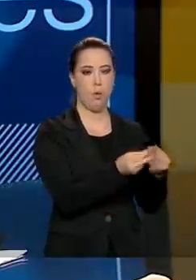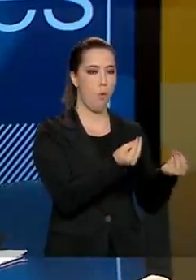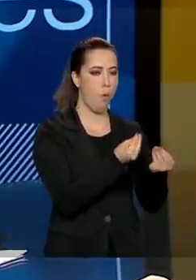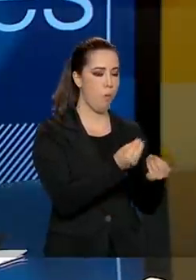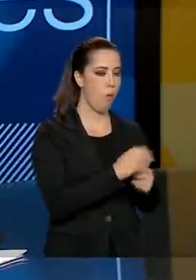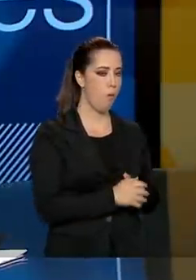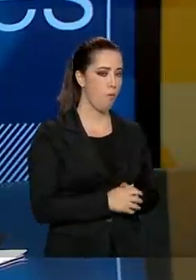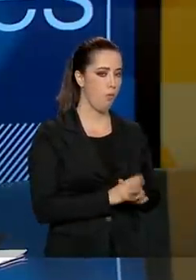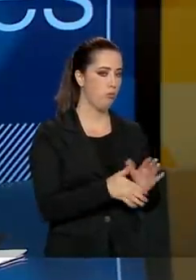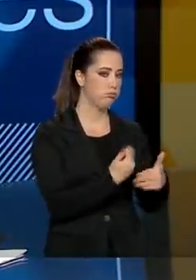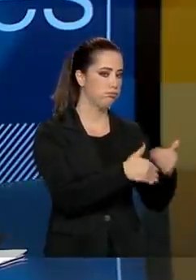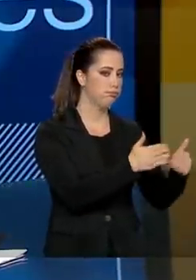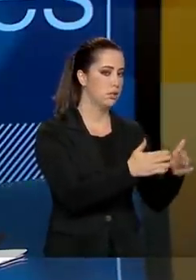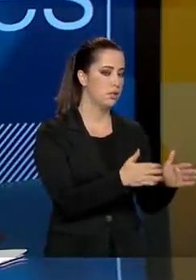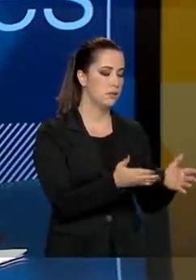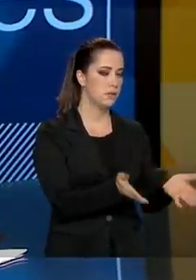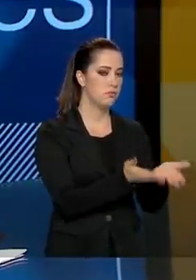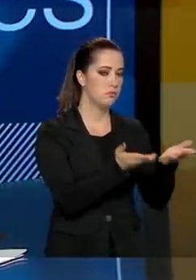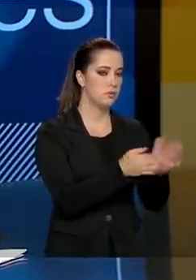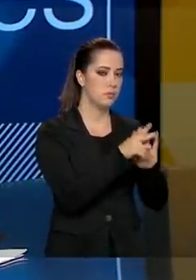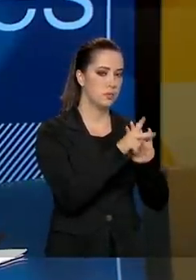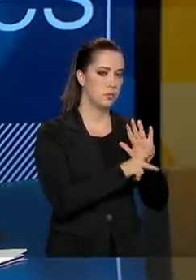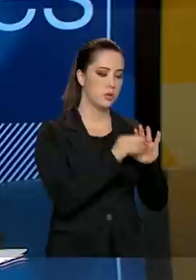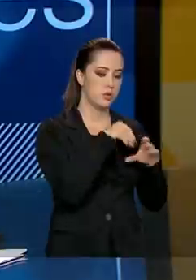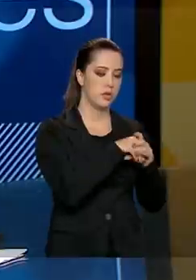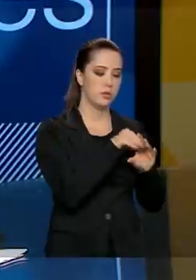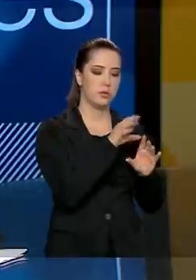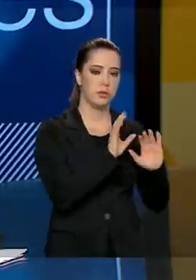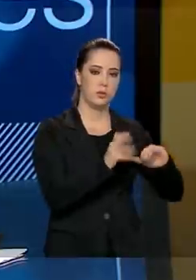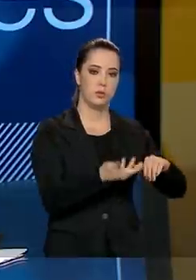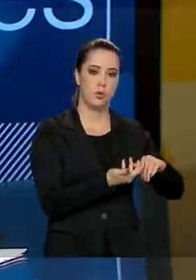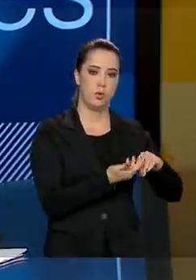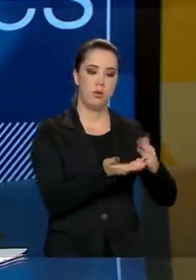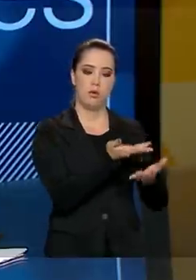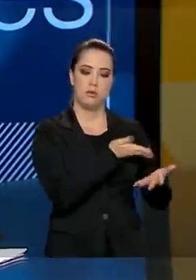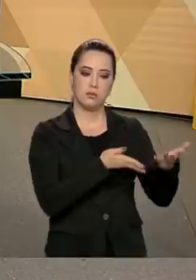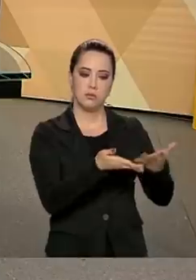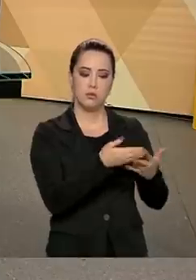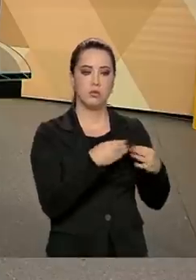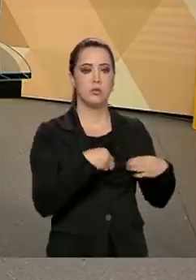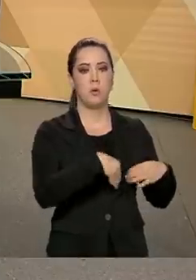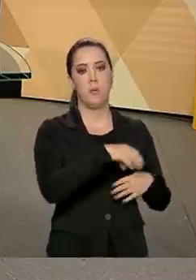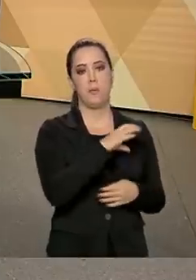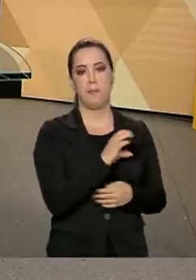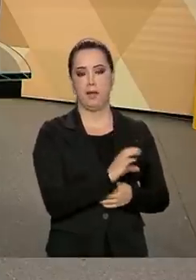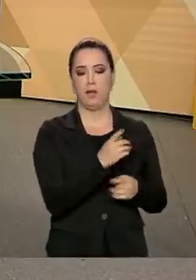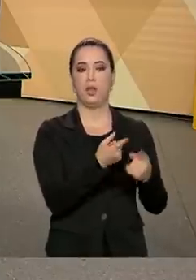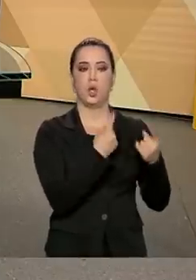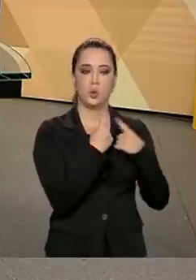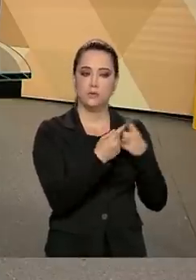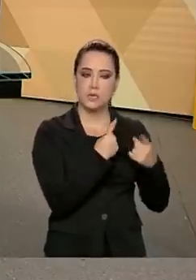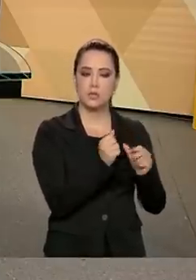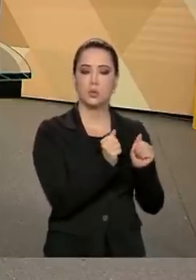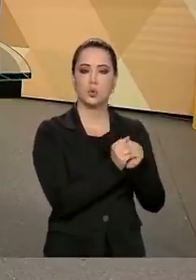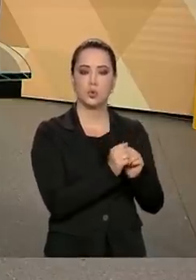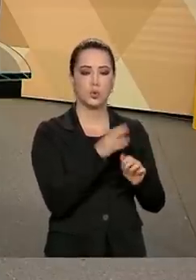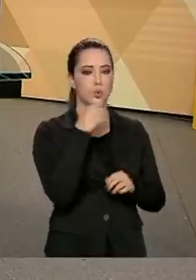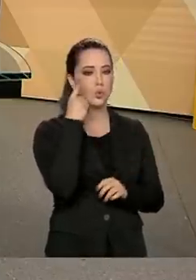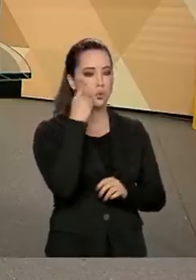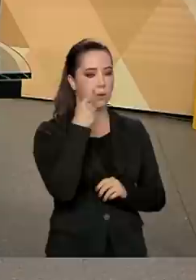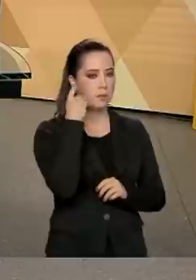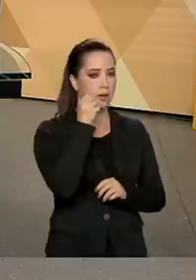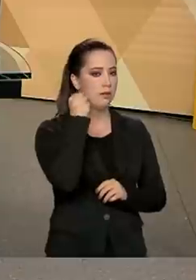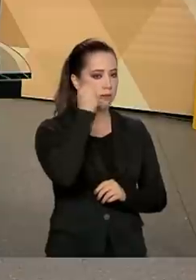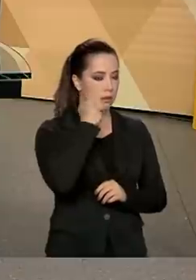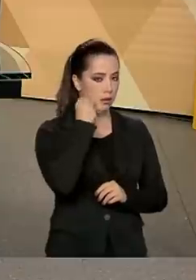desenvolvimento do projeto ali no Congresso Nacional, a interlocução do Ministério da Educação com os parlamentares em relação a essa